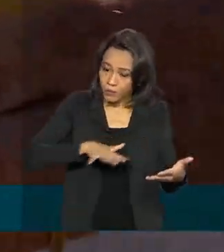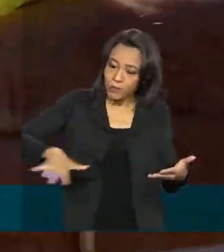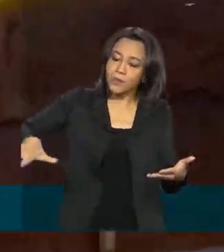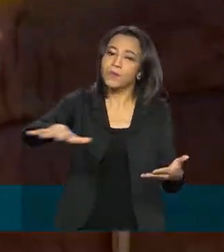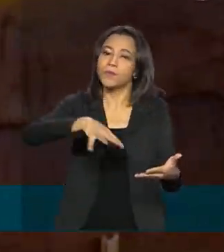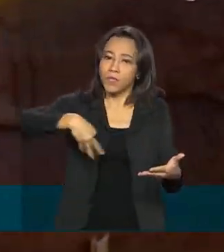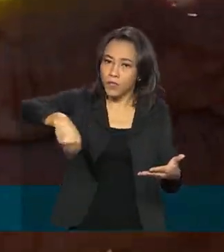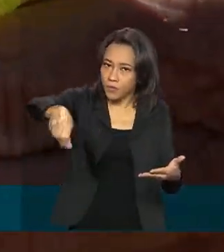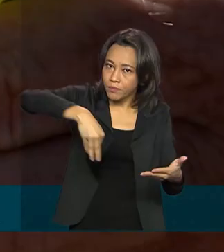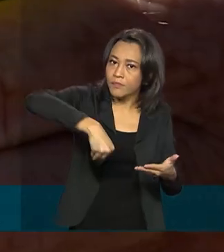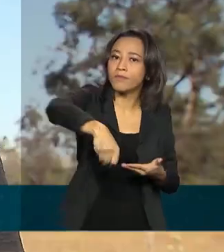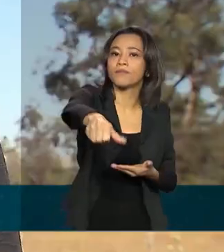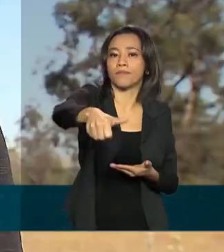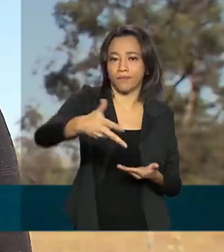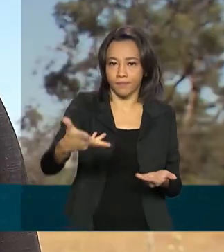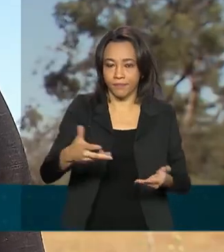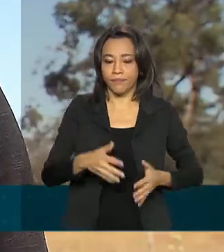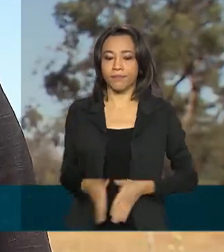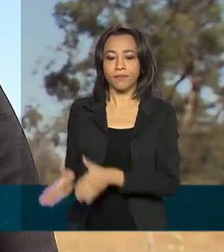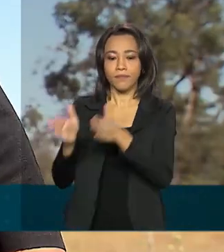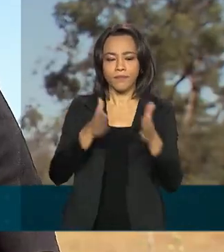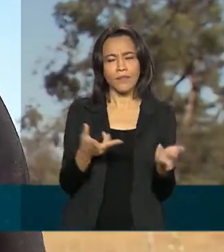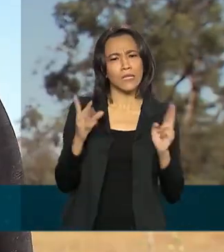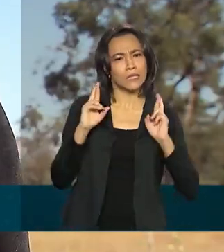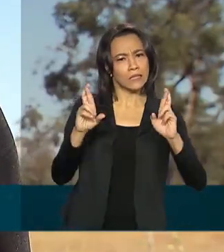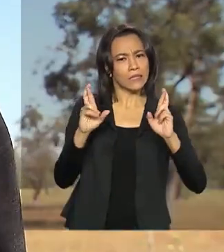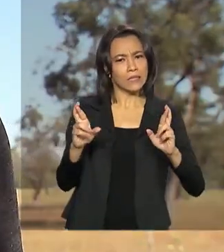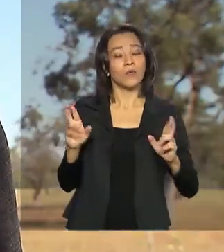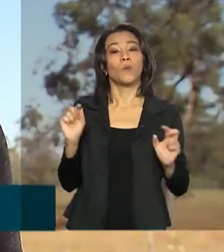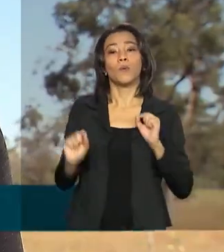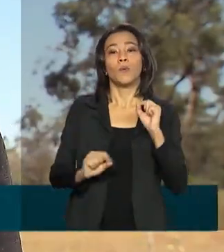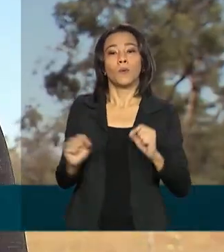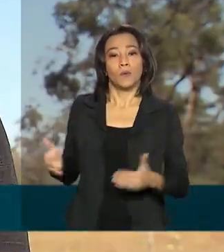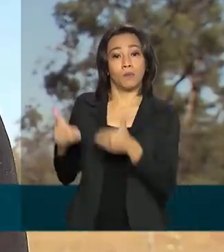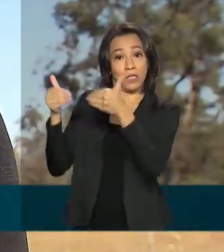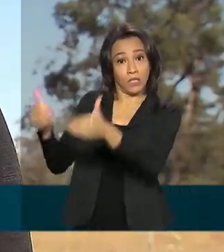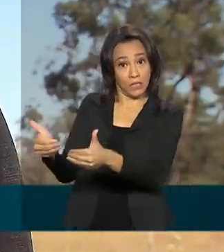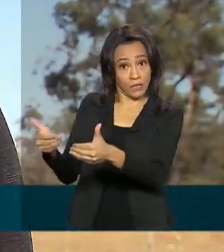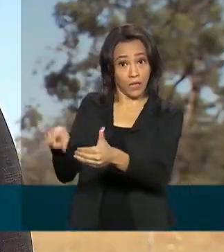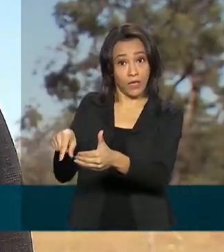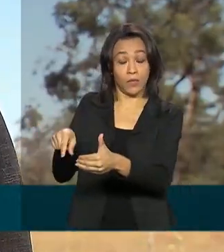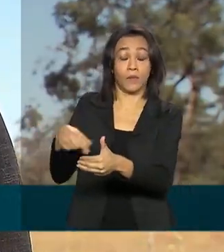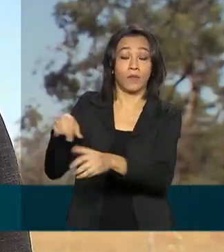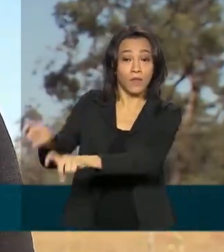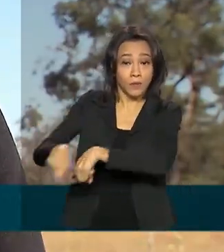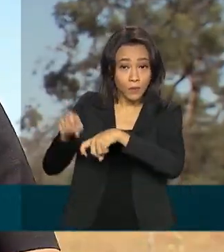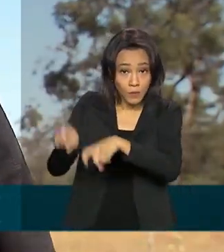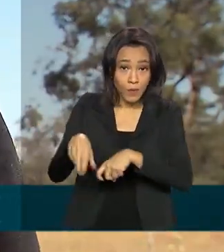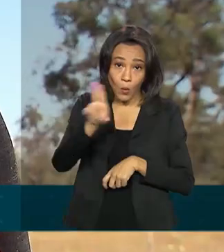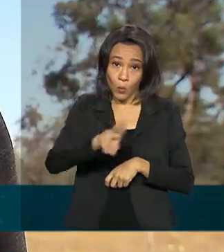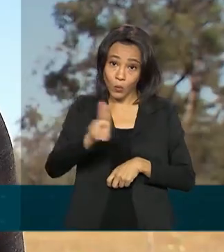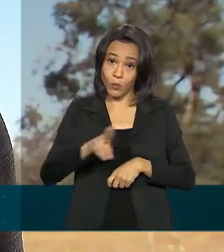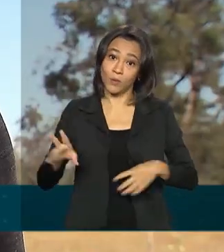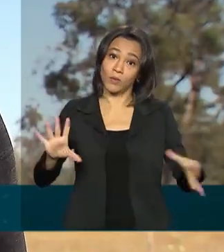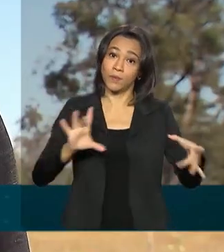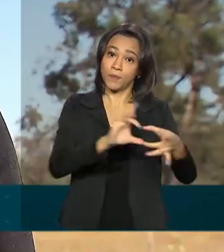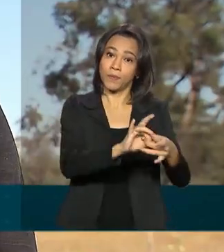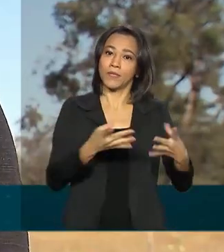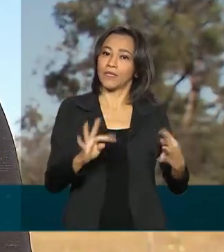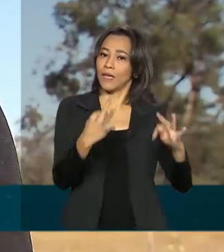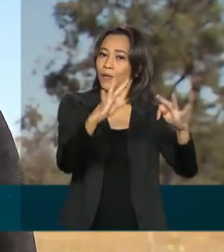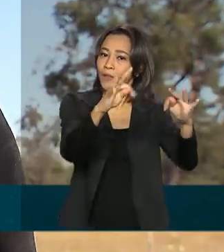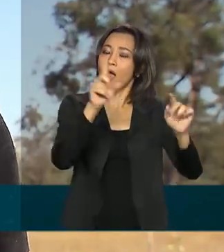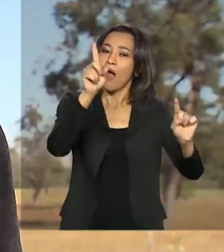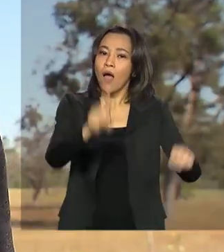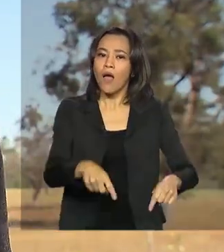da produção agrícola. A expectativa do Ministério da Agricultura com a digitalização é atender a pelo menos